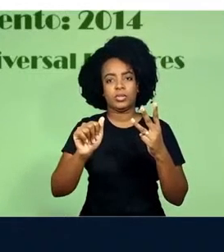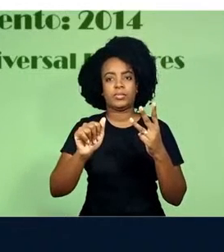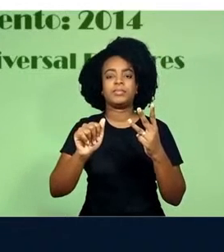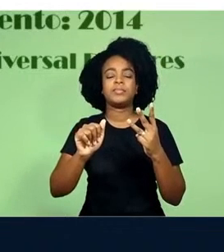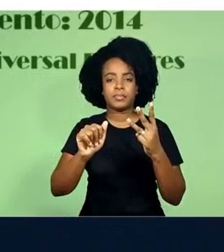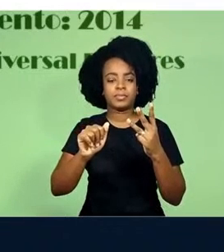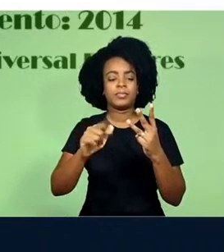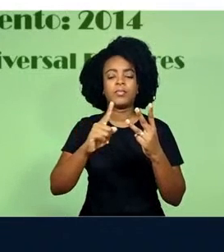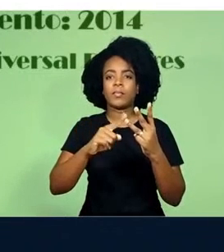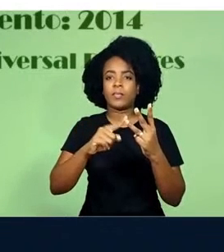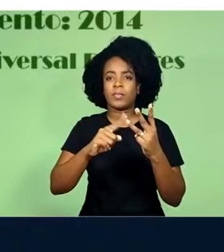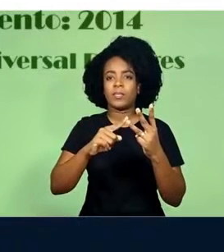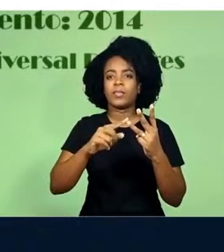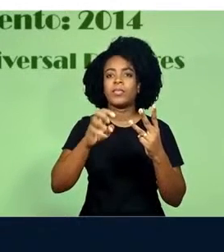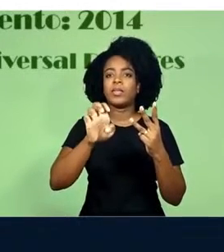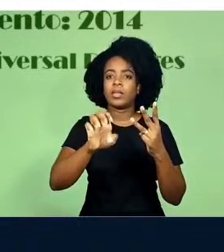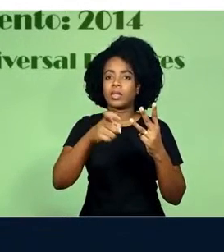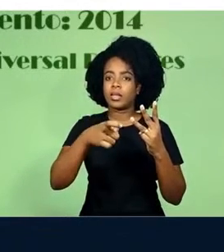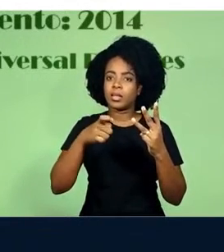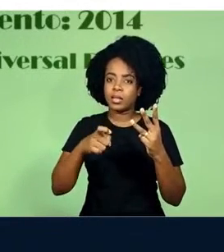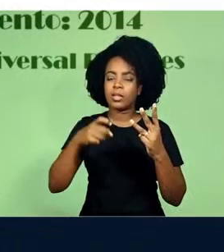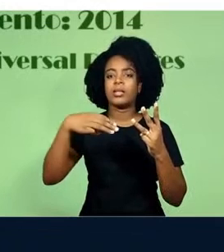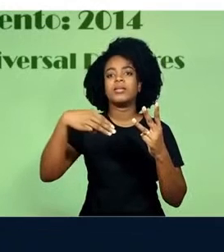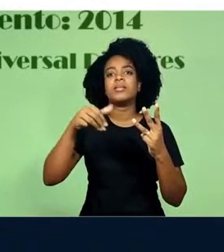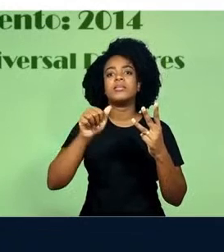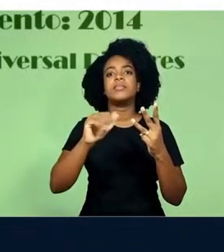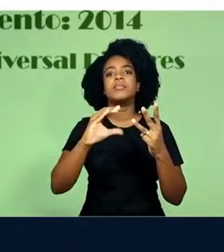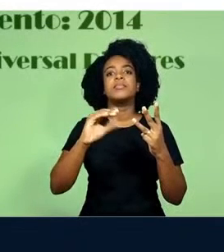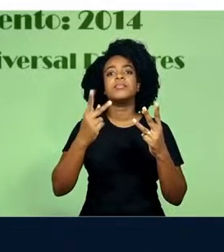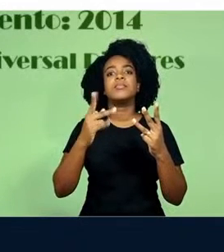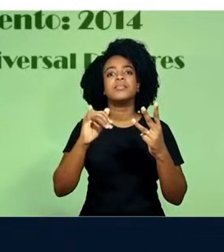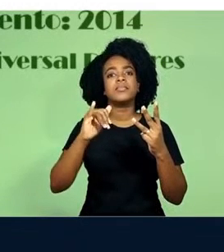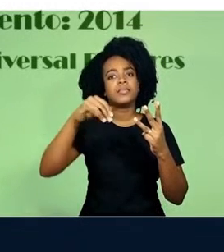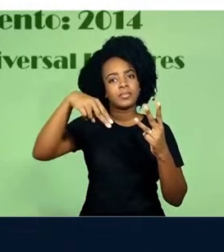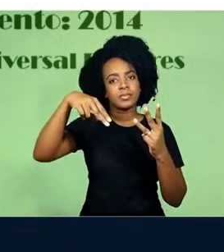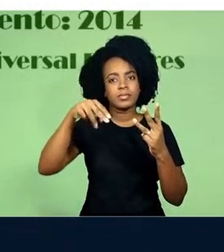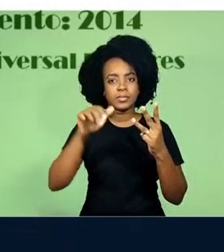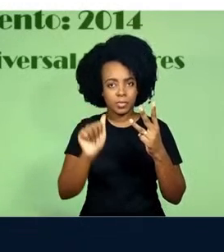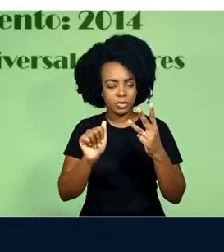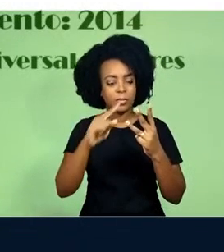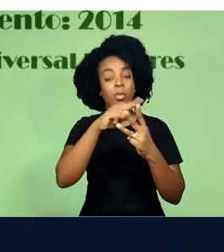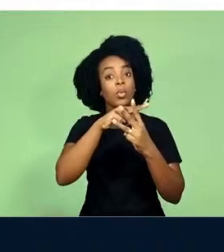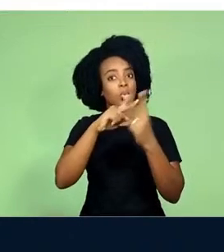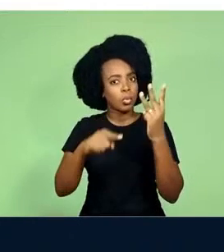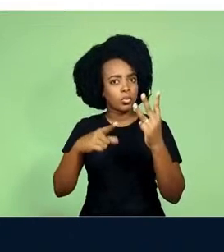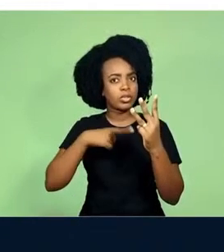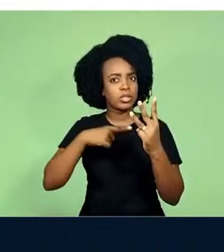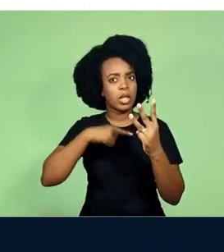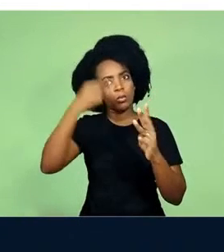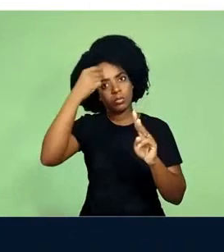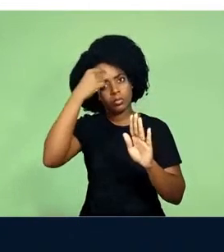recente que aborda o tema da inteligência artificial. Os três filmes abordam este tema.